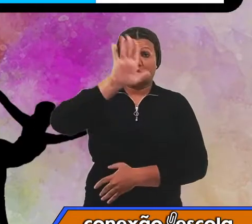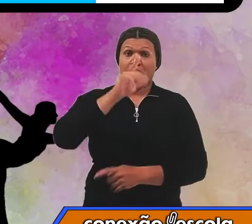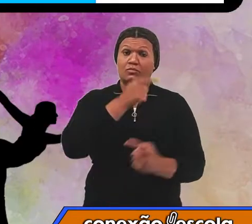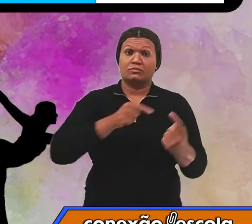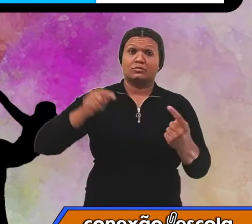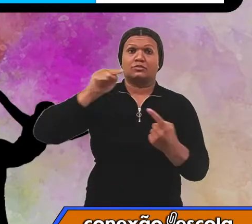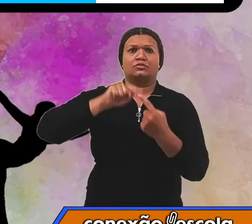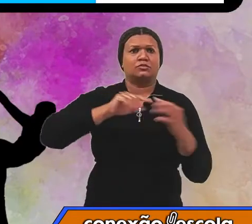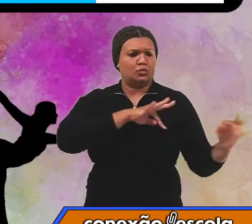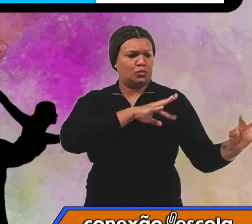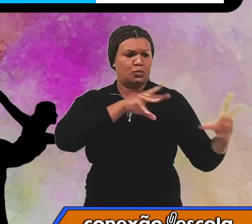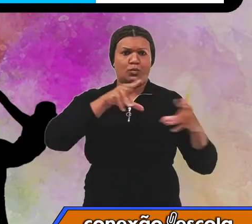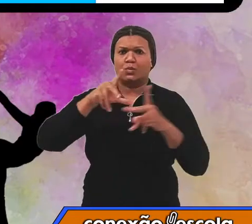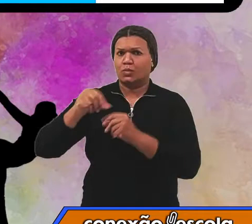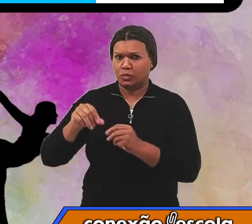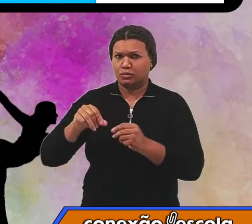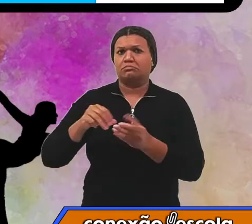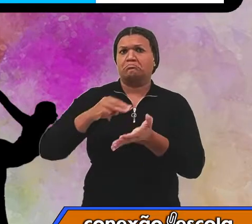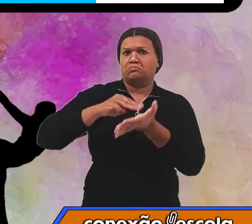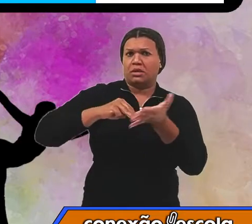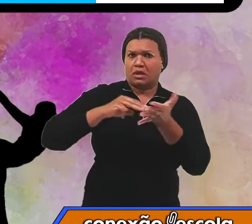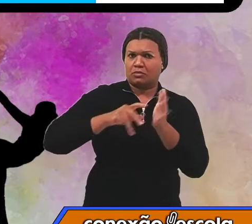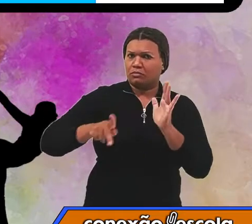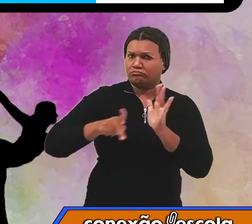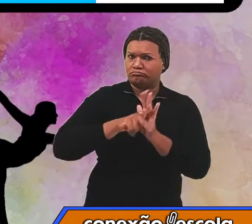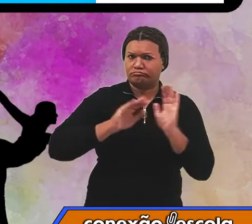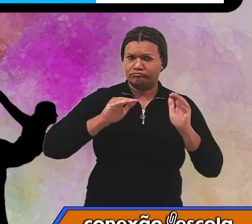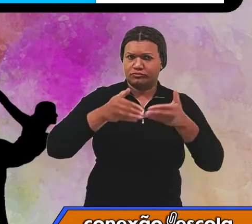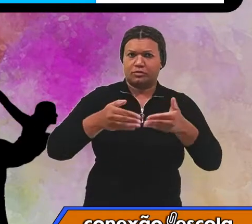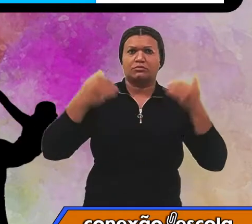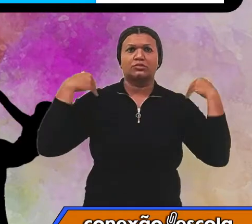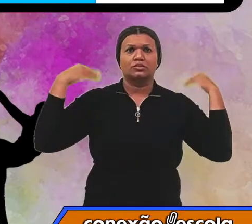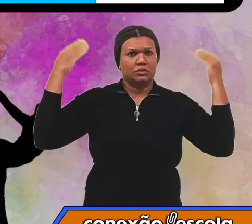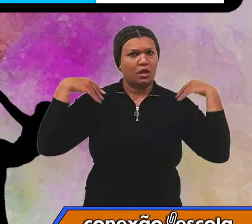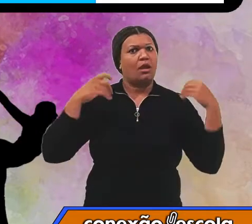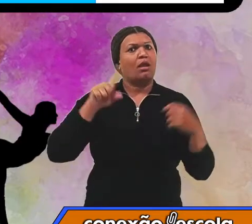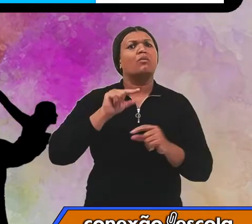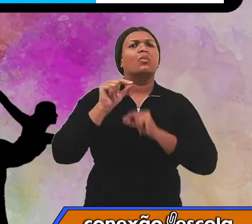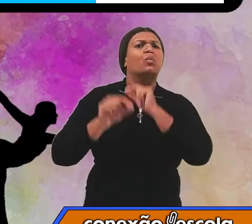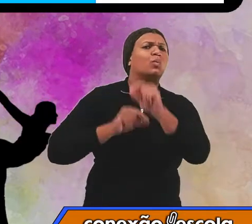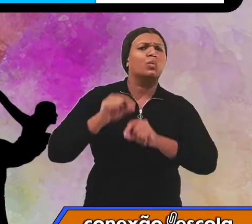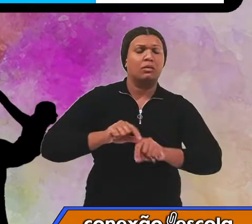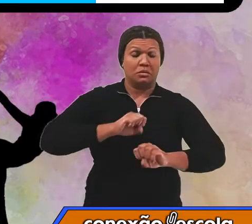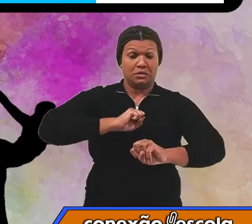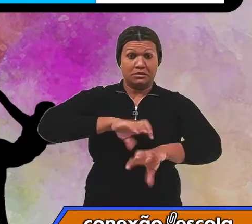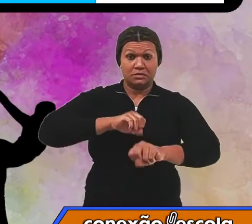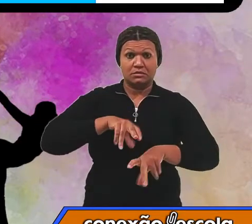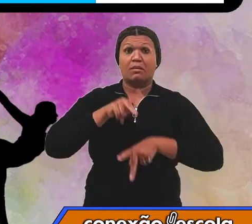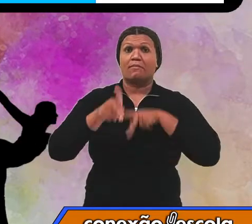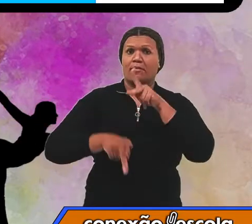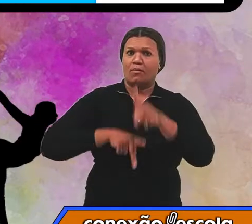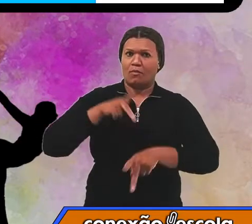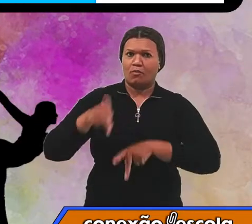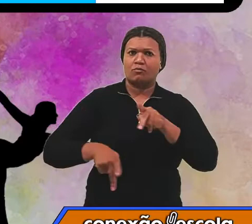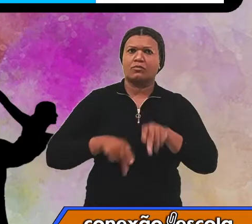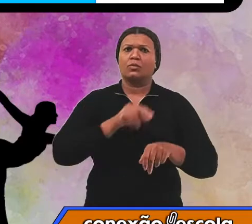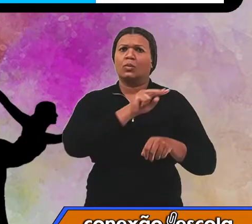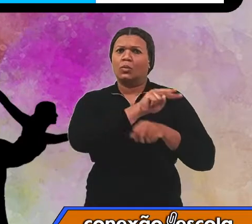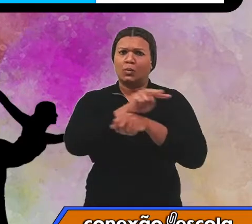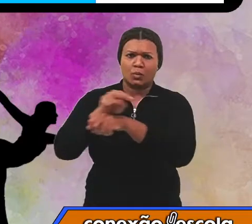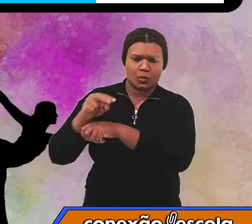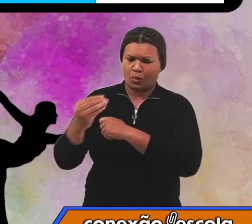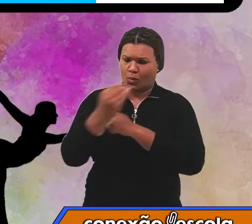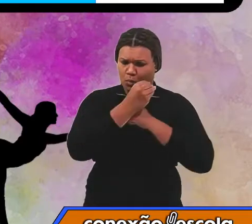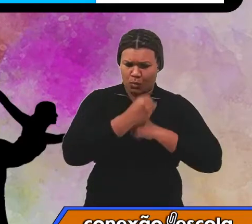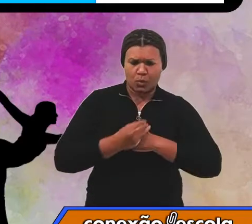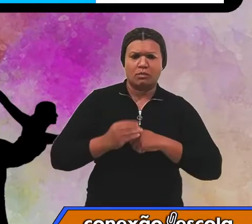o objetivo de todos os métodos de ginástica era ensinar para a população hábitos de higiene e cuidados